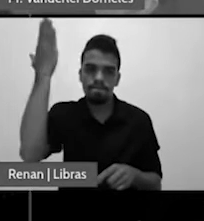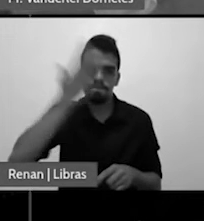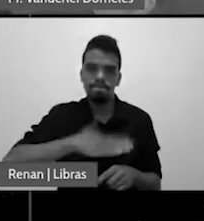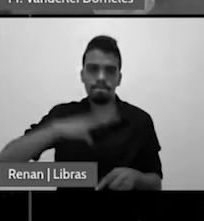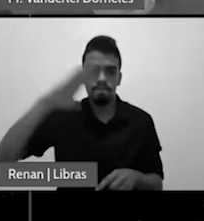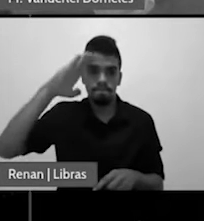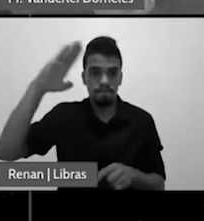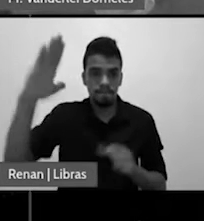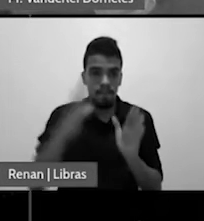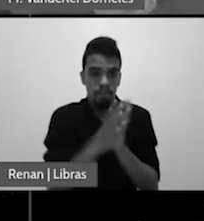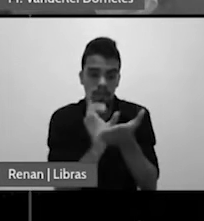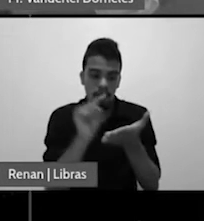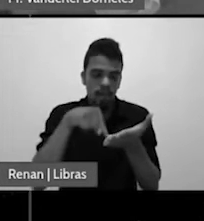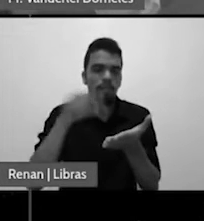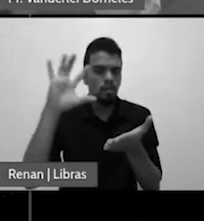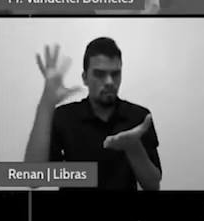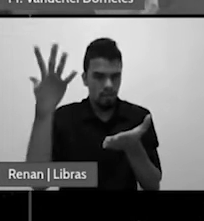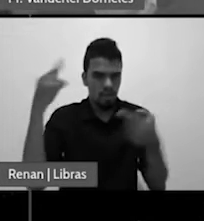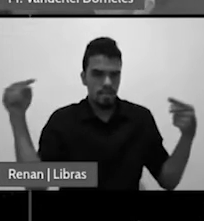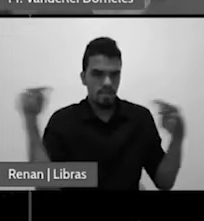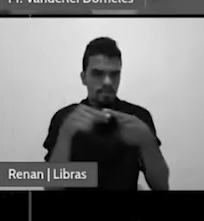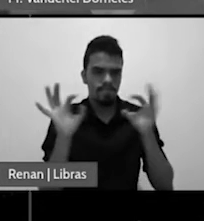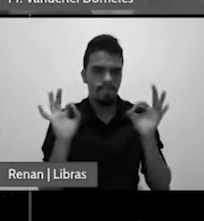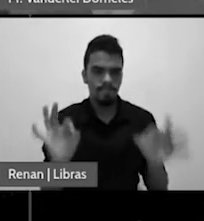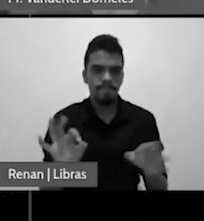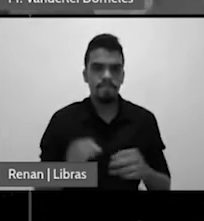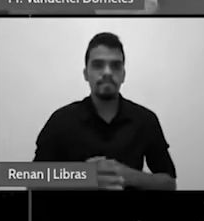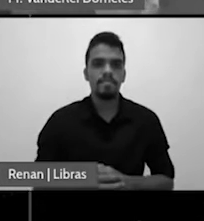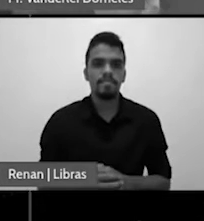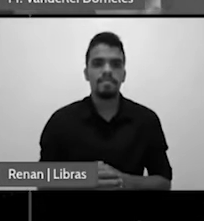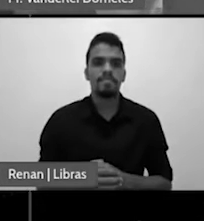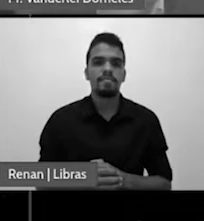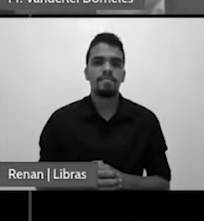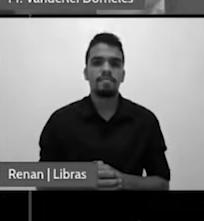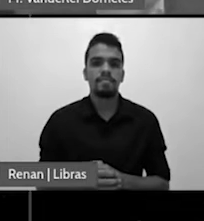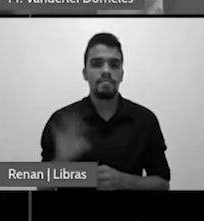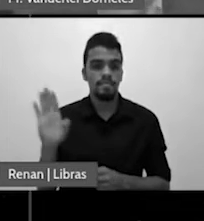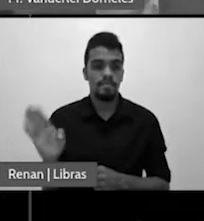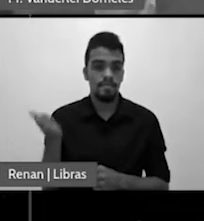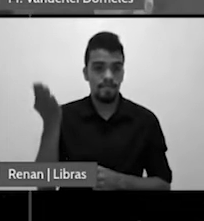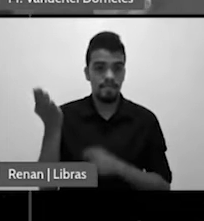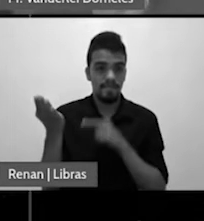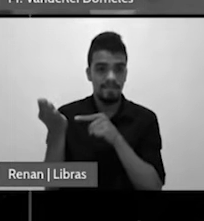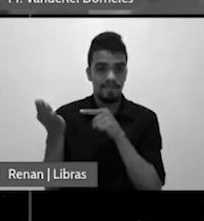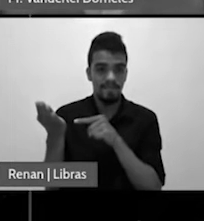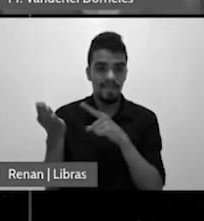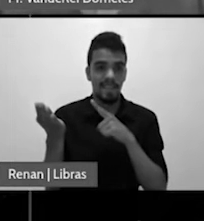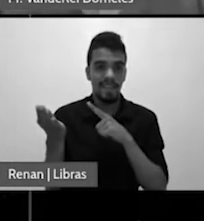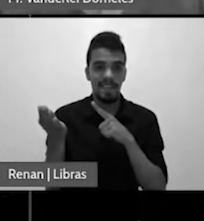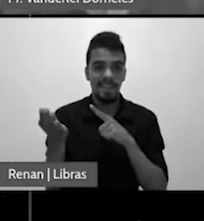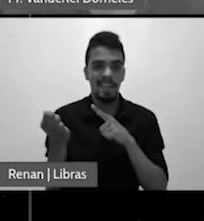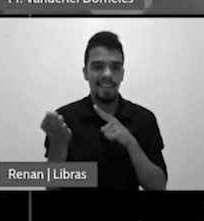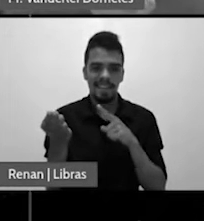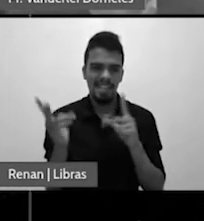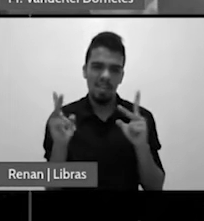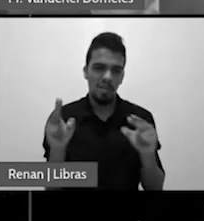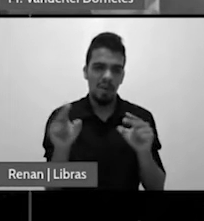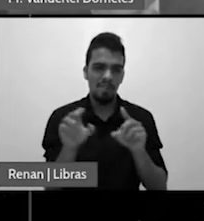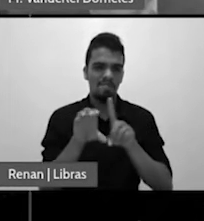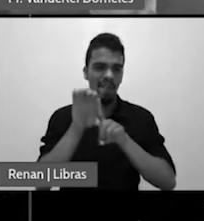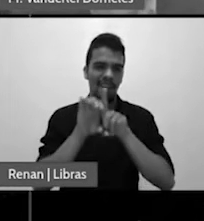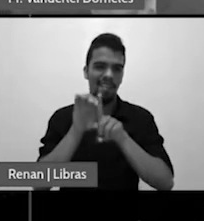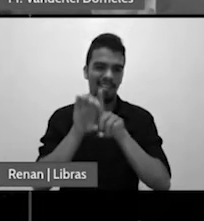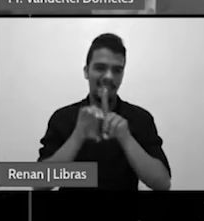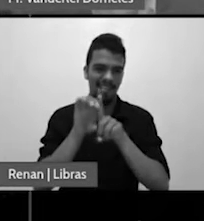porque assim Deus tem programado porém a serva de Deus dá para nós uma espécie de calendário porque ela diz assim mediante dois grandes